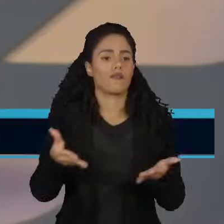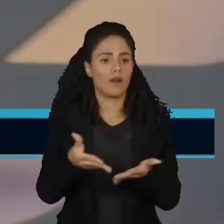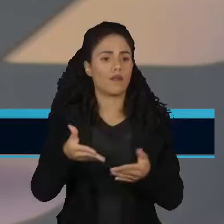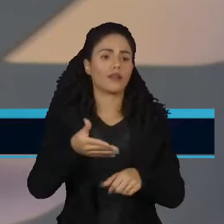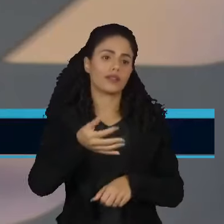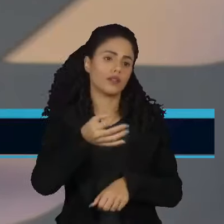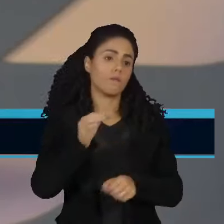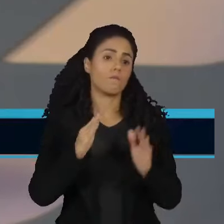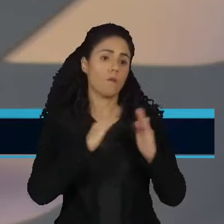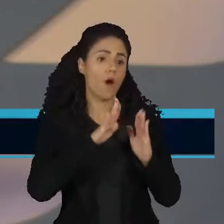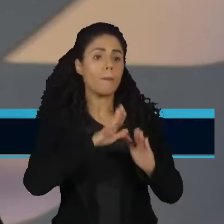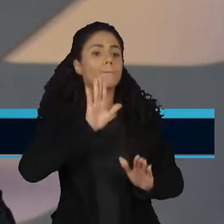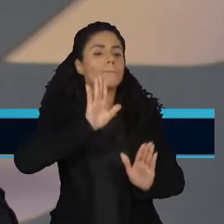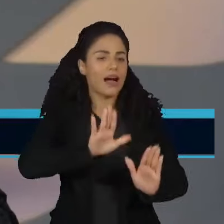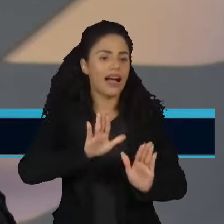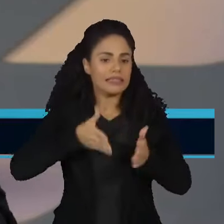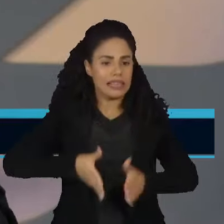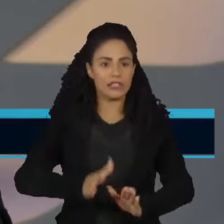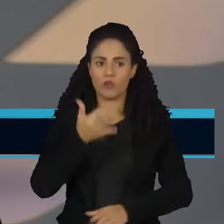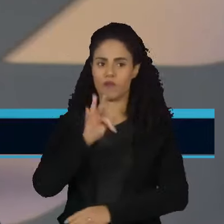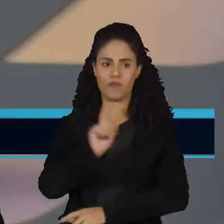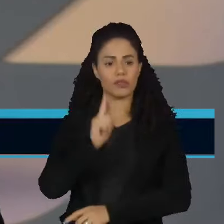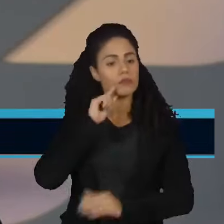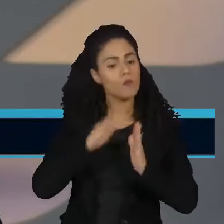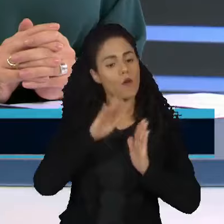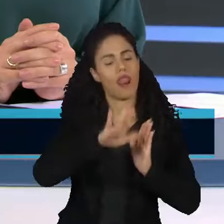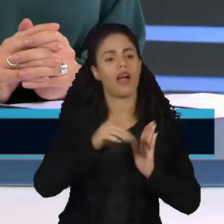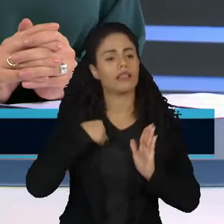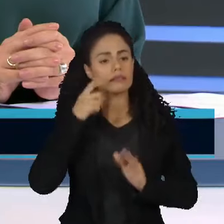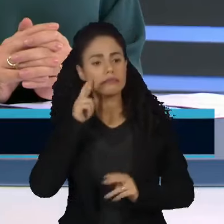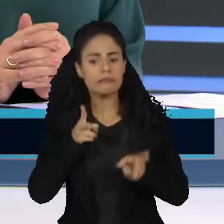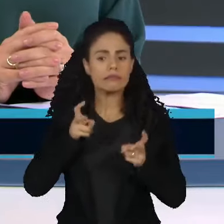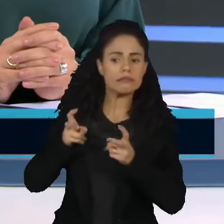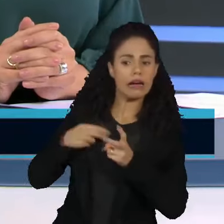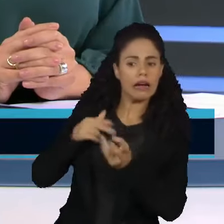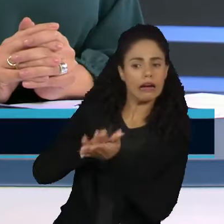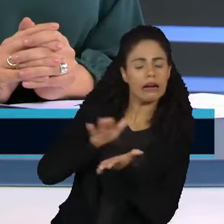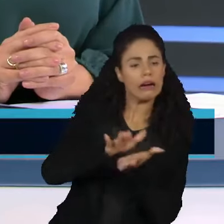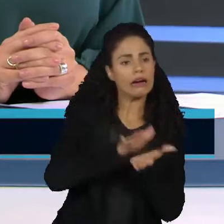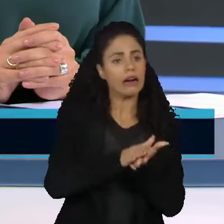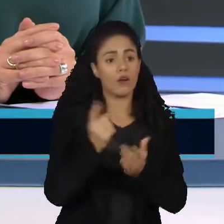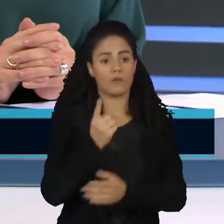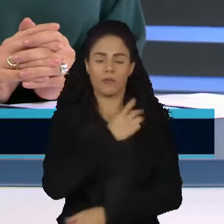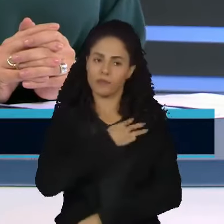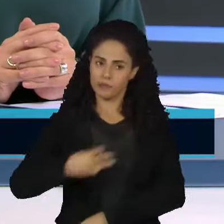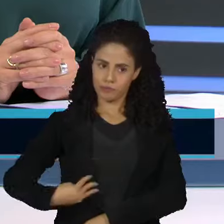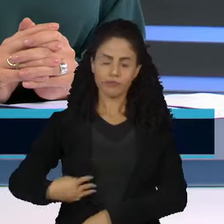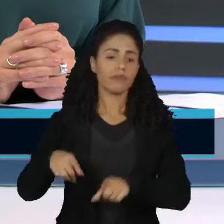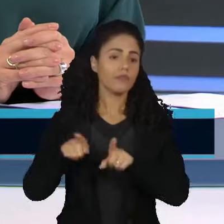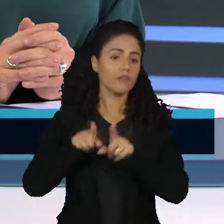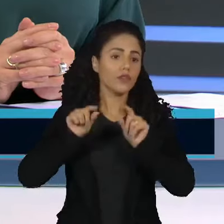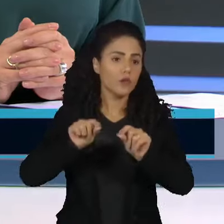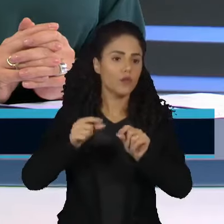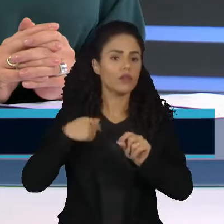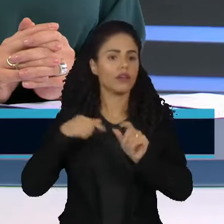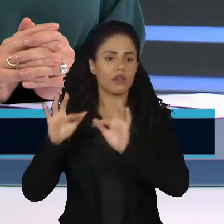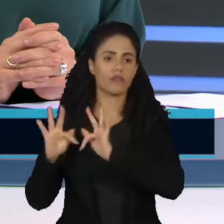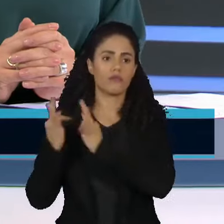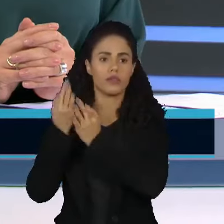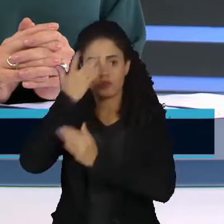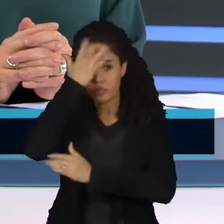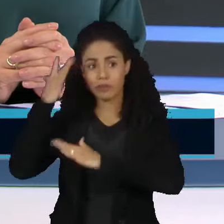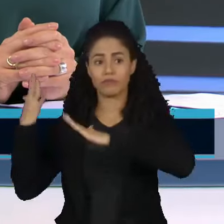franceses, né? Mas a gente é emblemático, né? A gente está vendo aí um eventual primeiro-ministro, um premier, que vem de família de